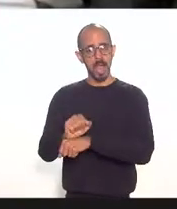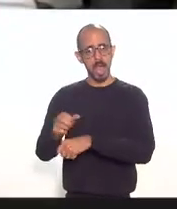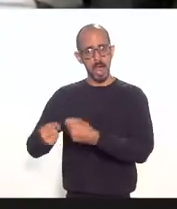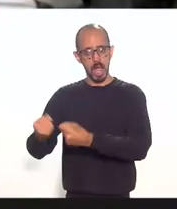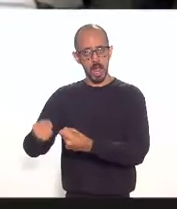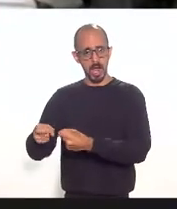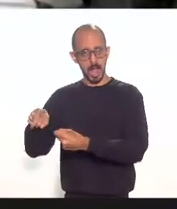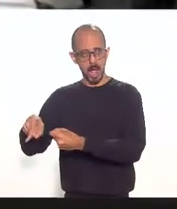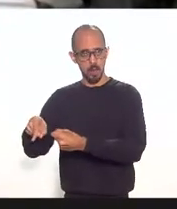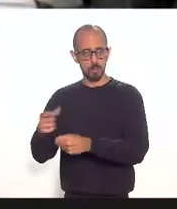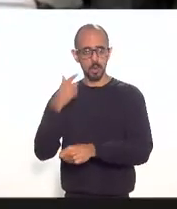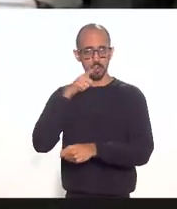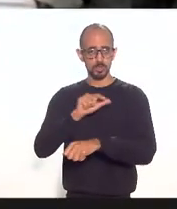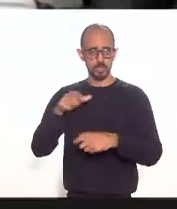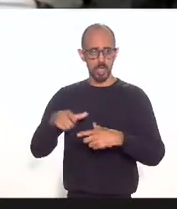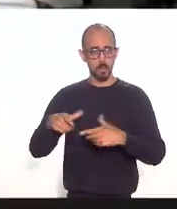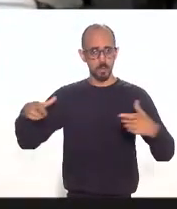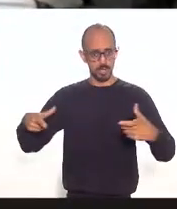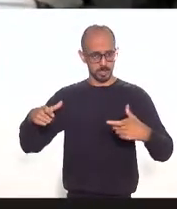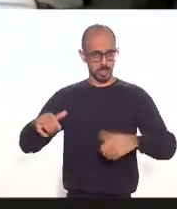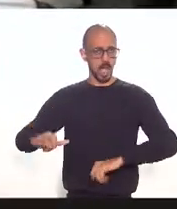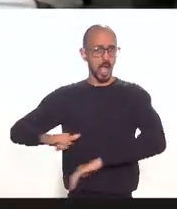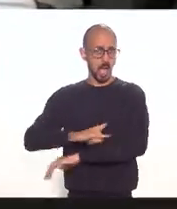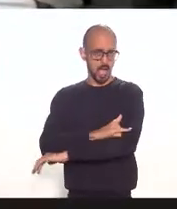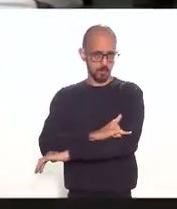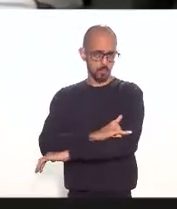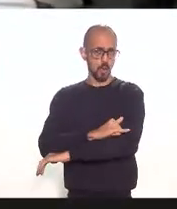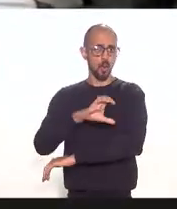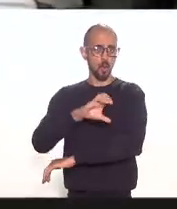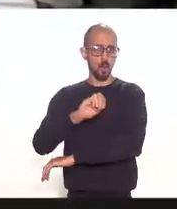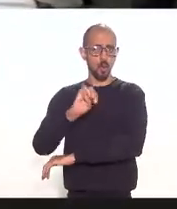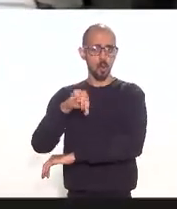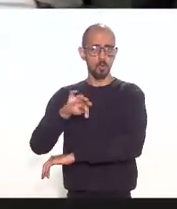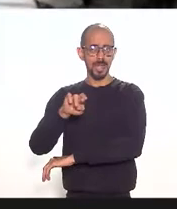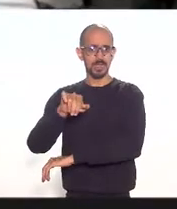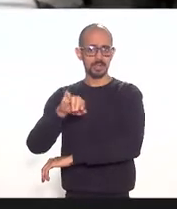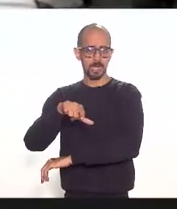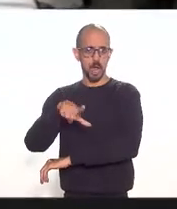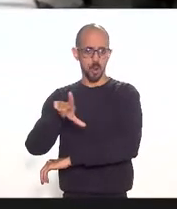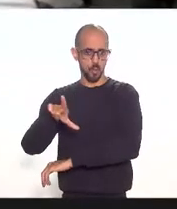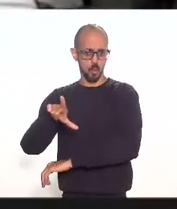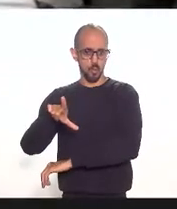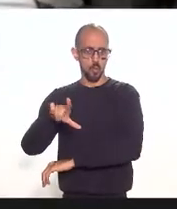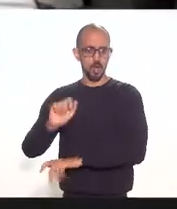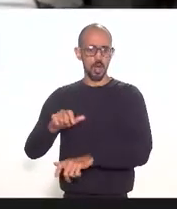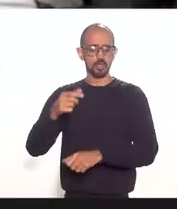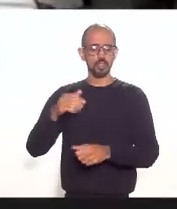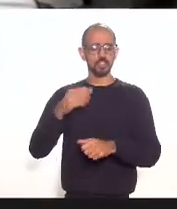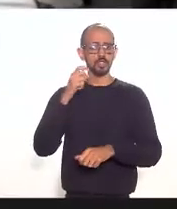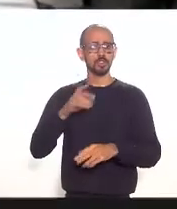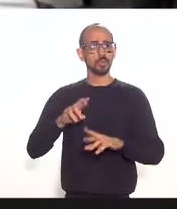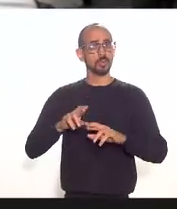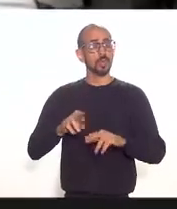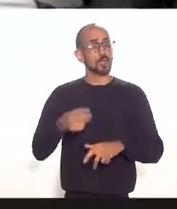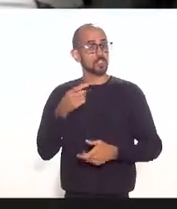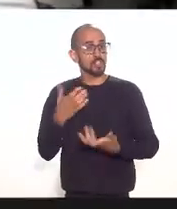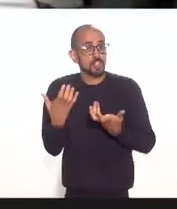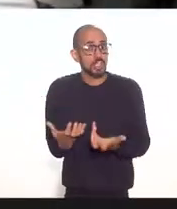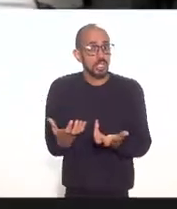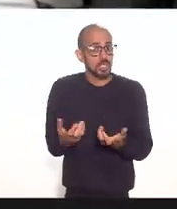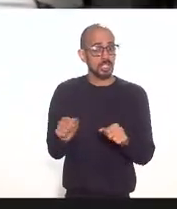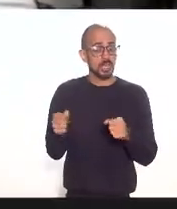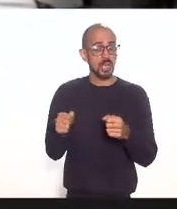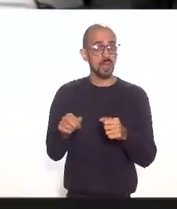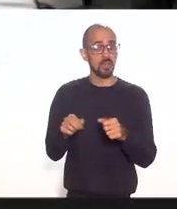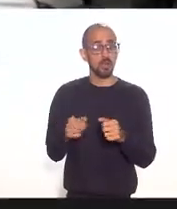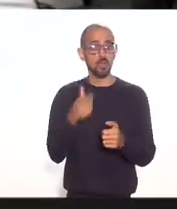em 2019 no pré-pandemia nós esperávamos fechar o 2020 com cerca de 130 mil passageiros para